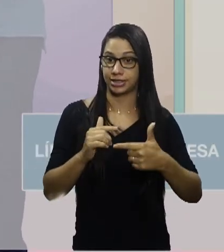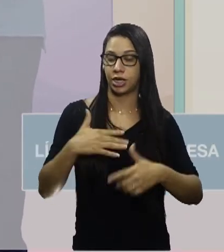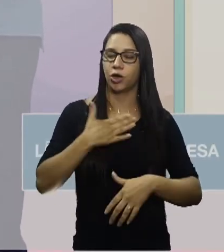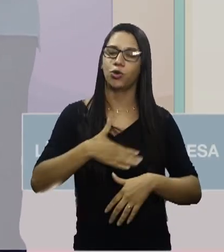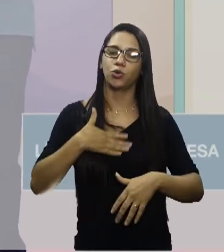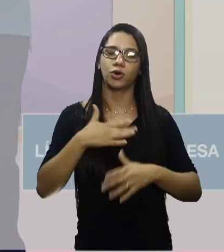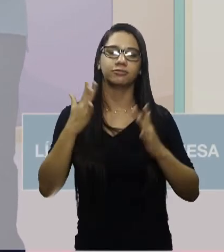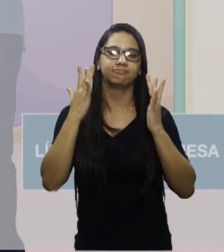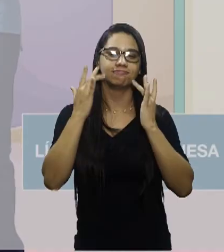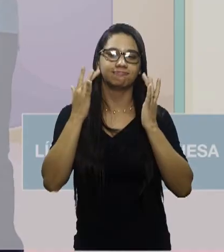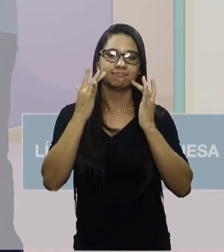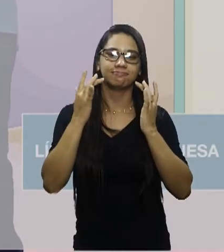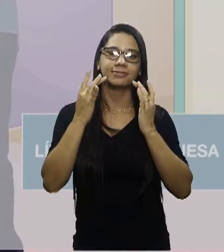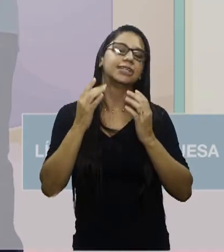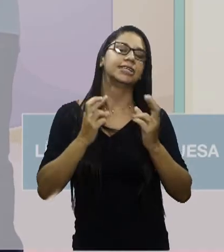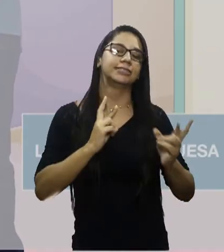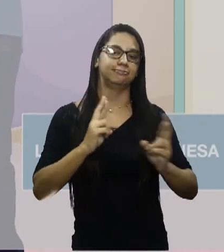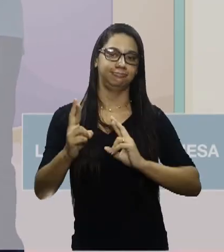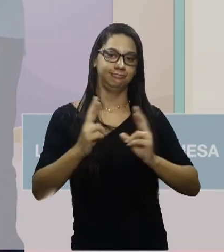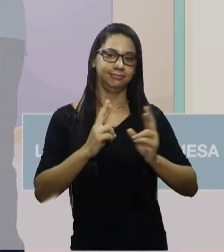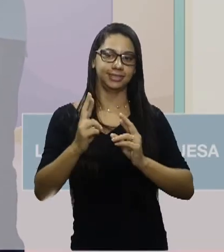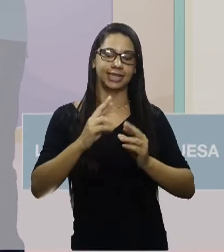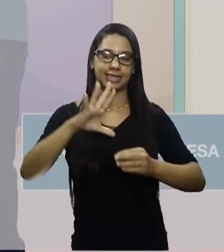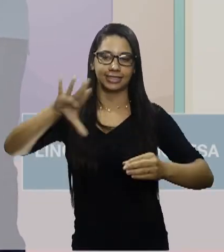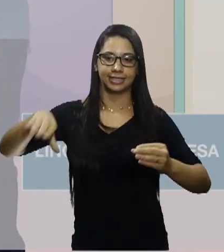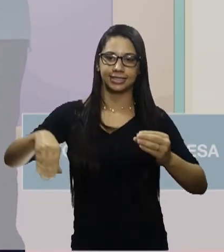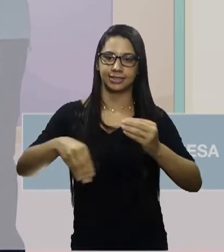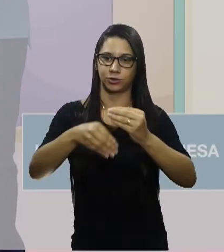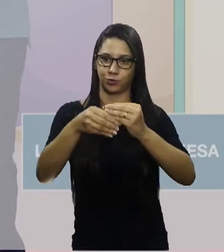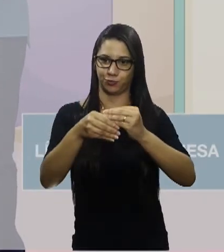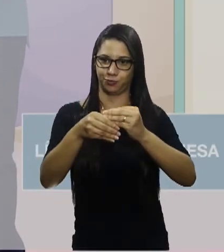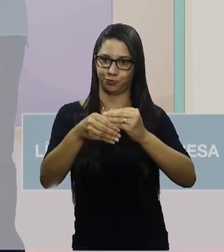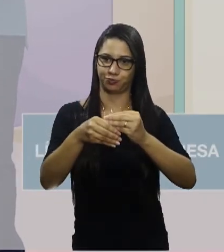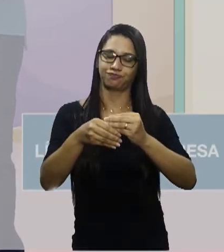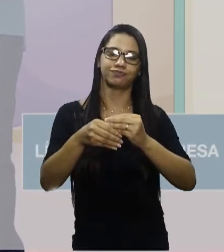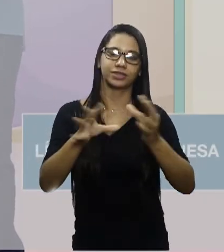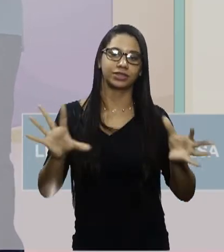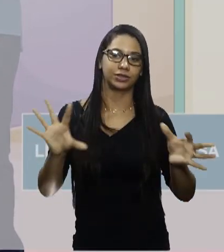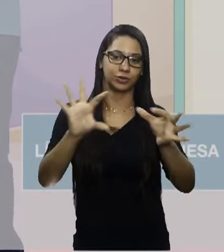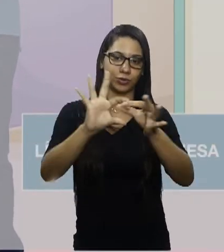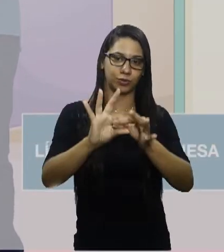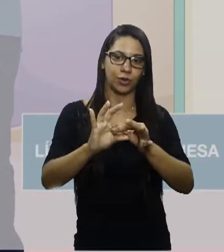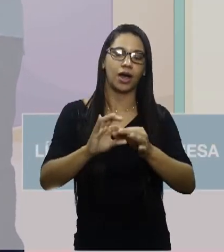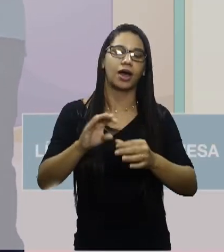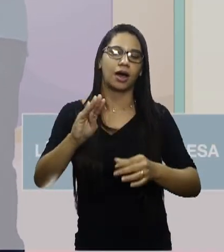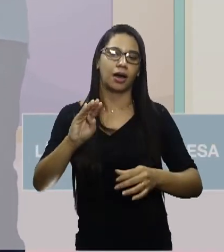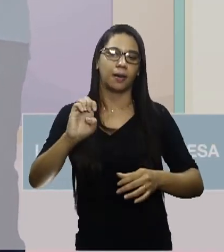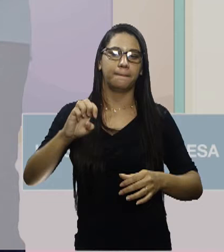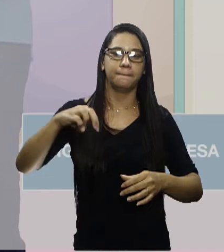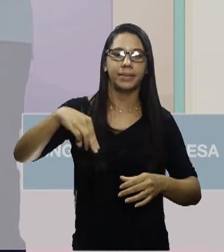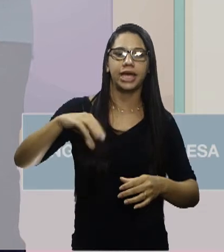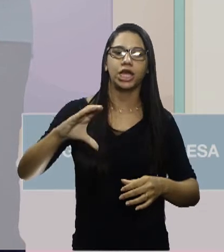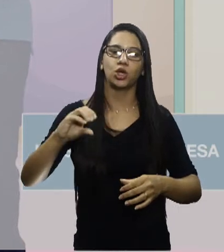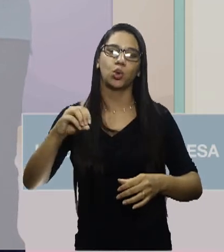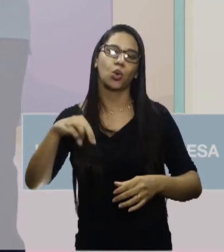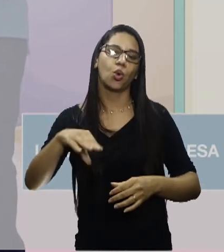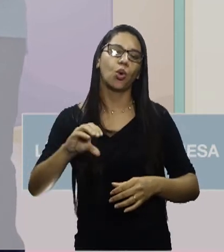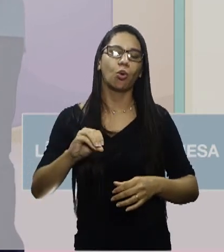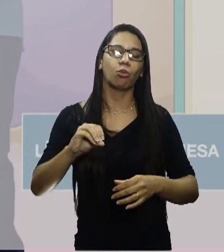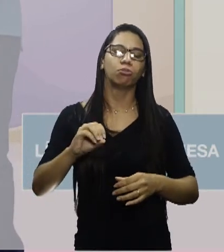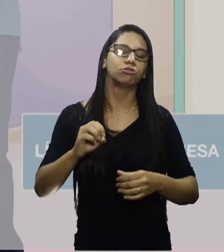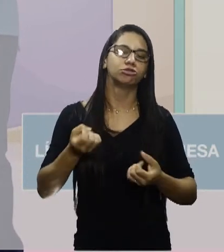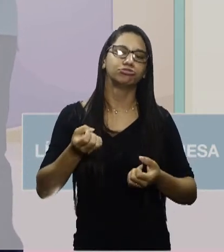teatro. E fazer essa relação de adição através da conjunção bem com, eu posso dizer, então,